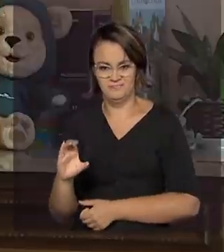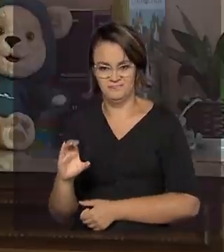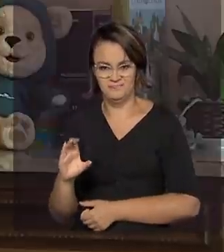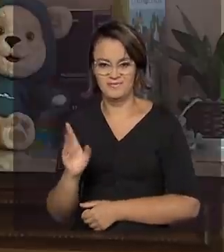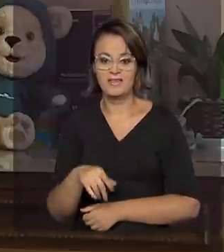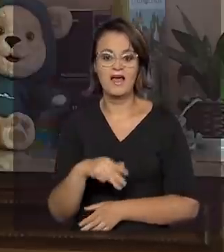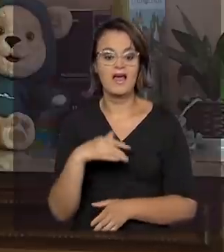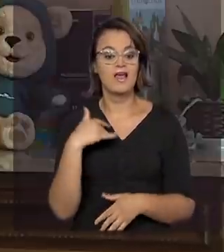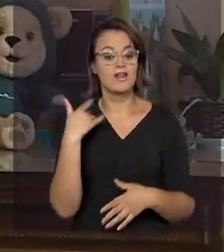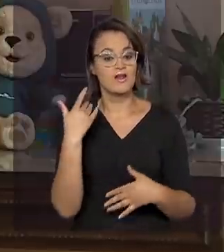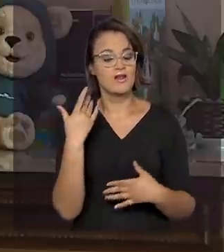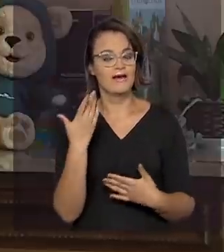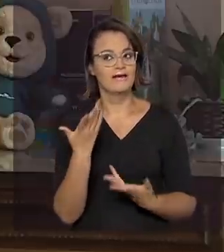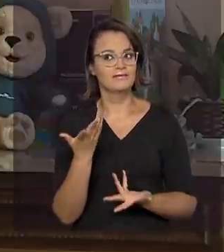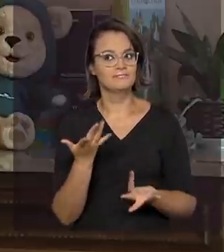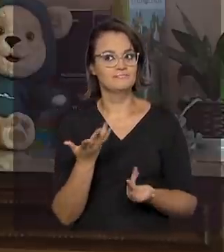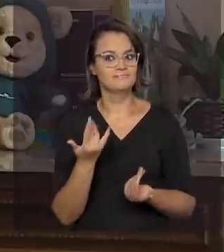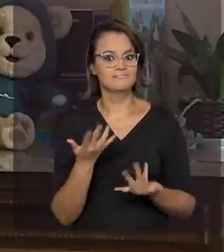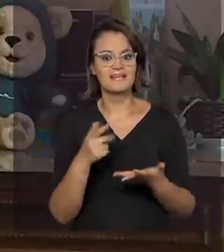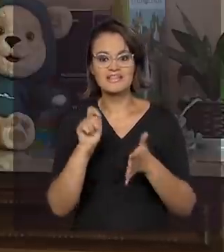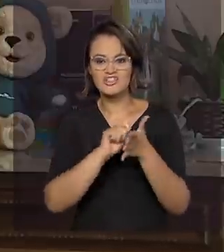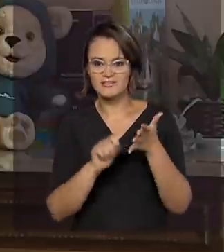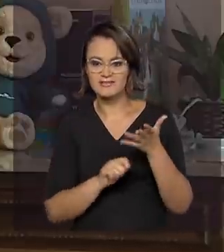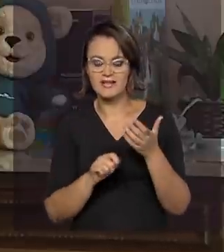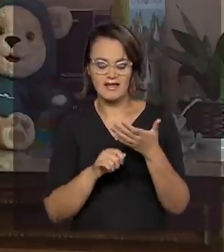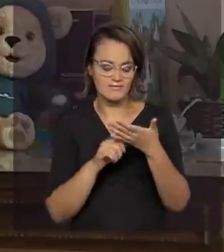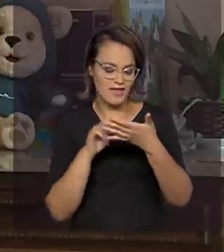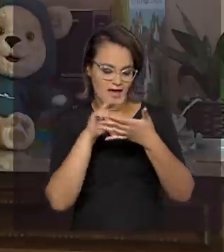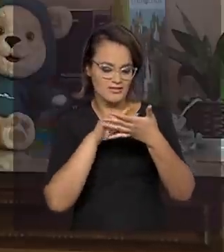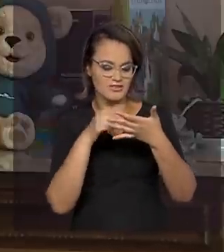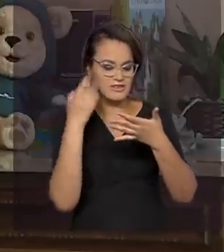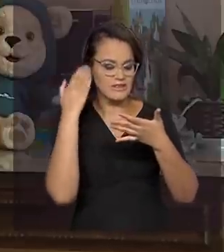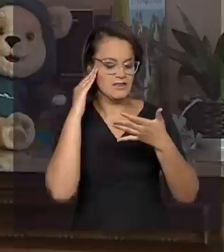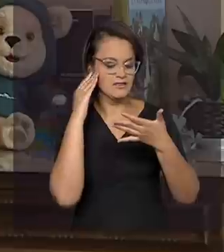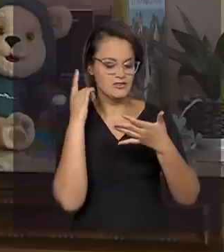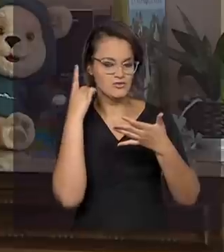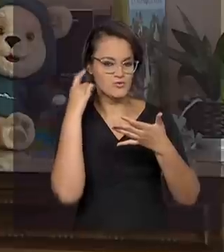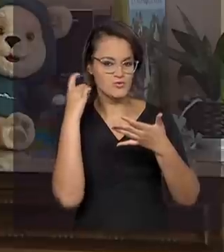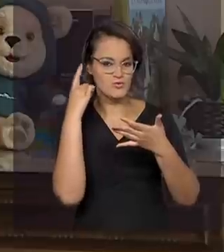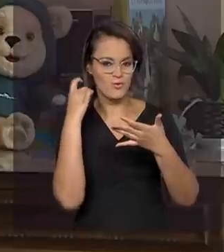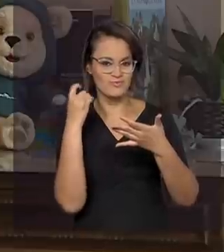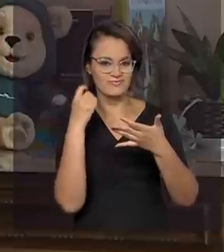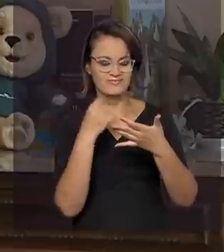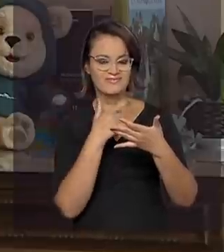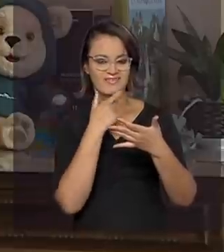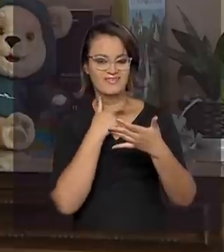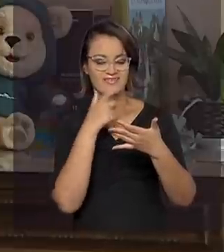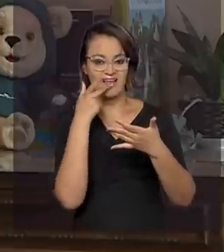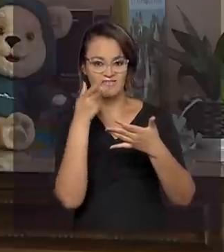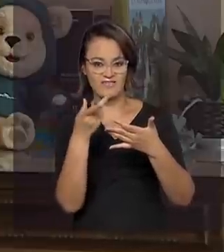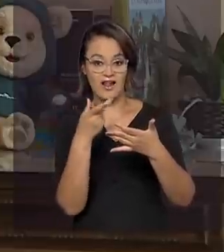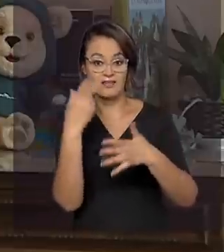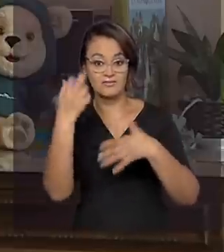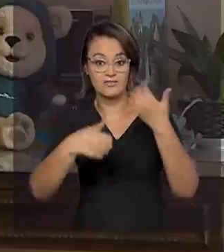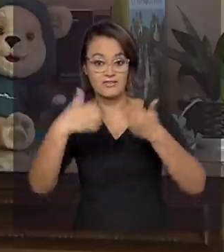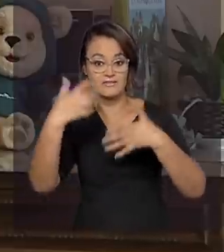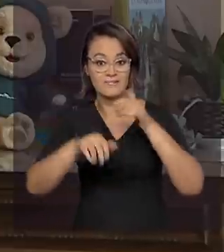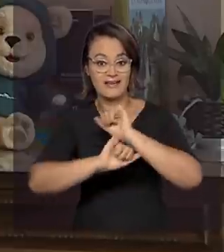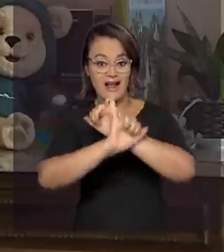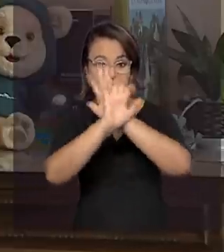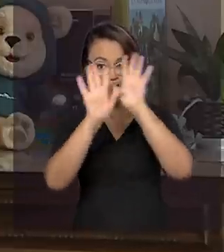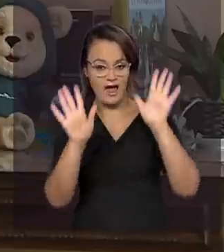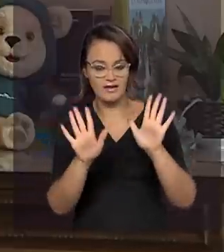a escrita mapeia as realidades sonoras da fala. E nós precisamos explicitar de forma